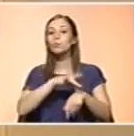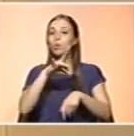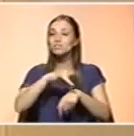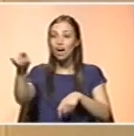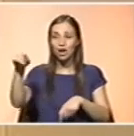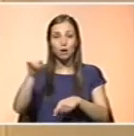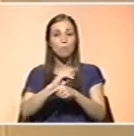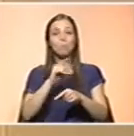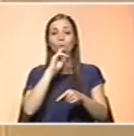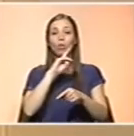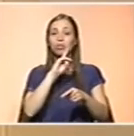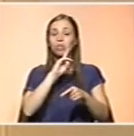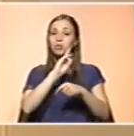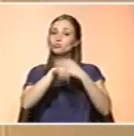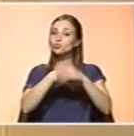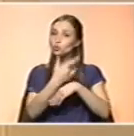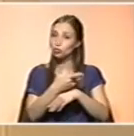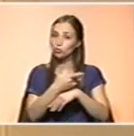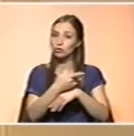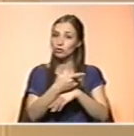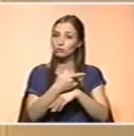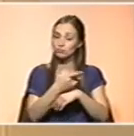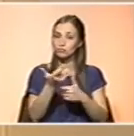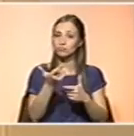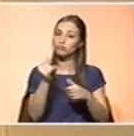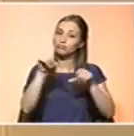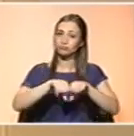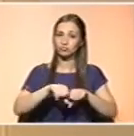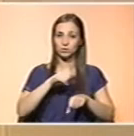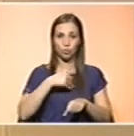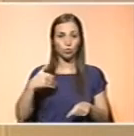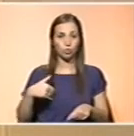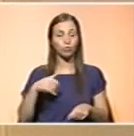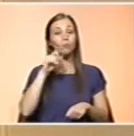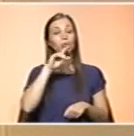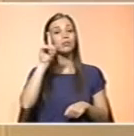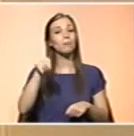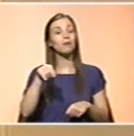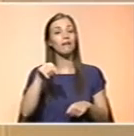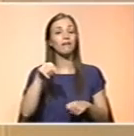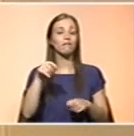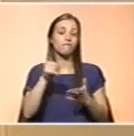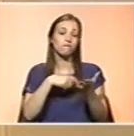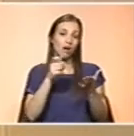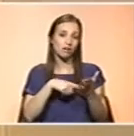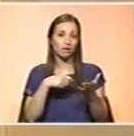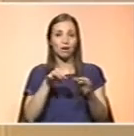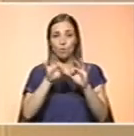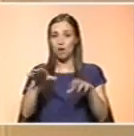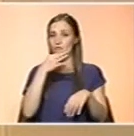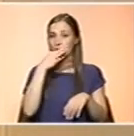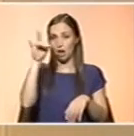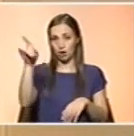pode haver interações, pode haver aumentos de toxicidade e pode haver deficiências, como foi falado na peça,